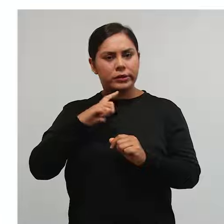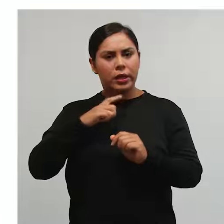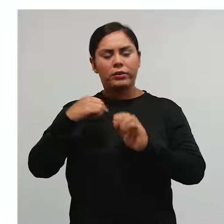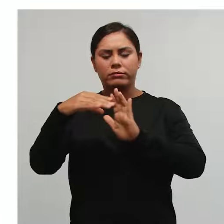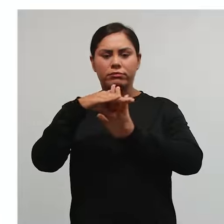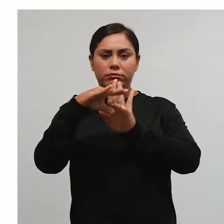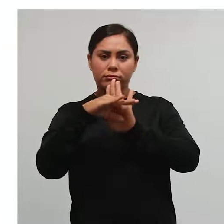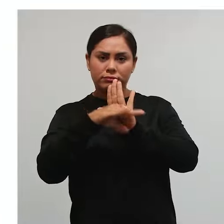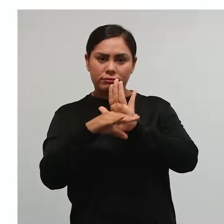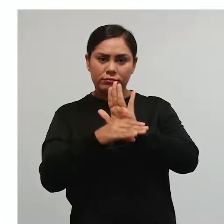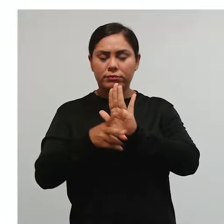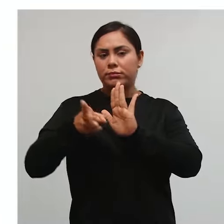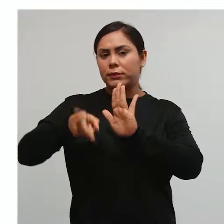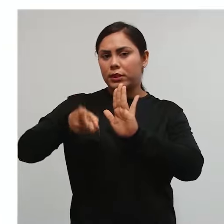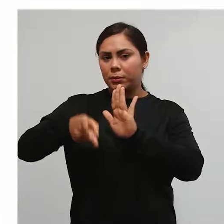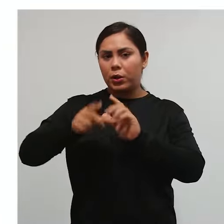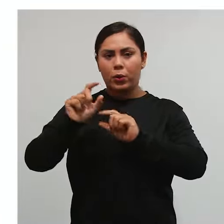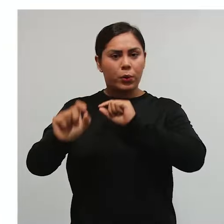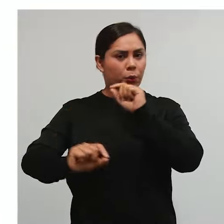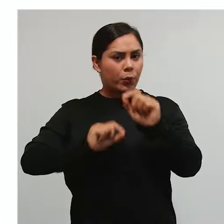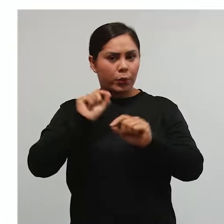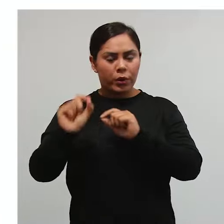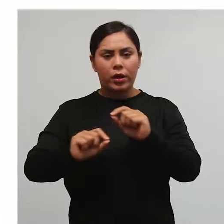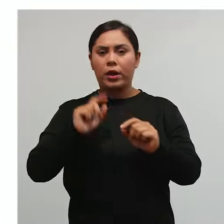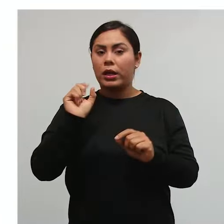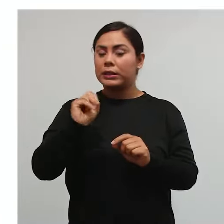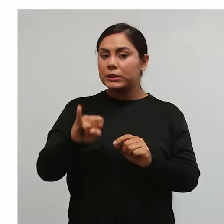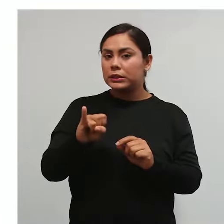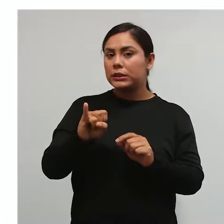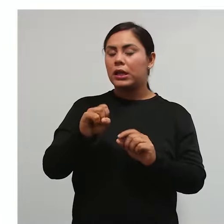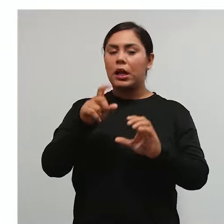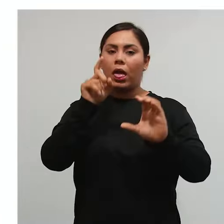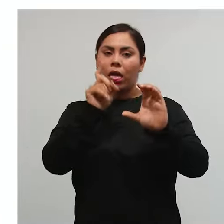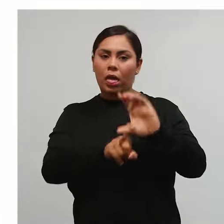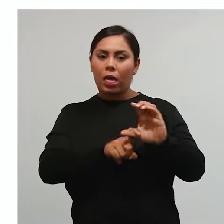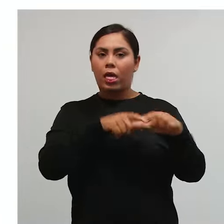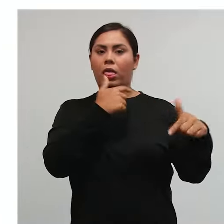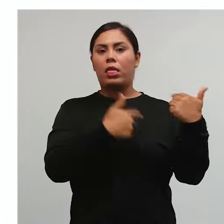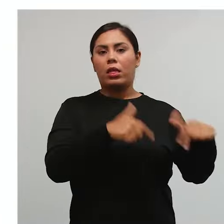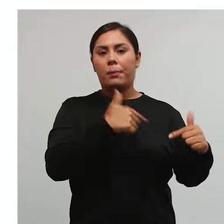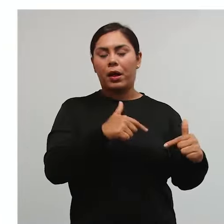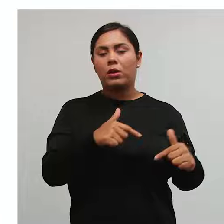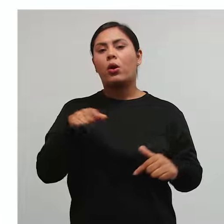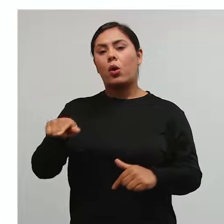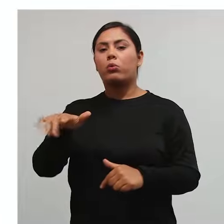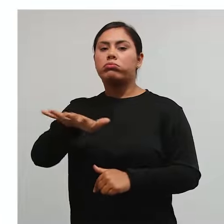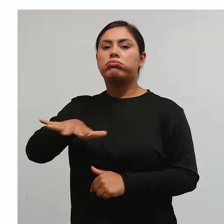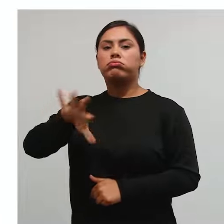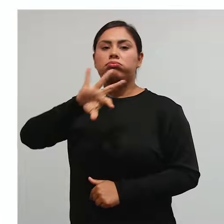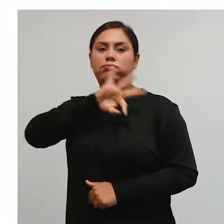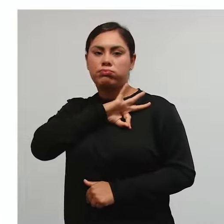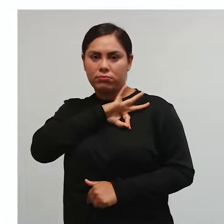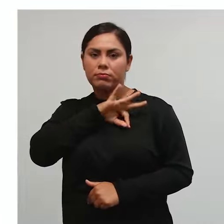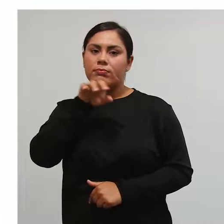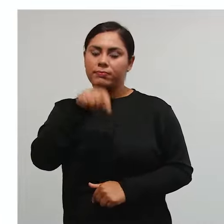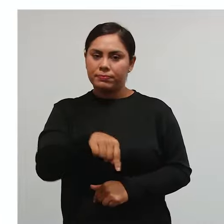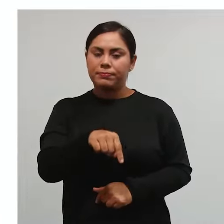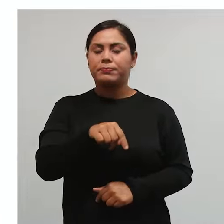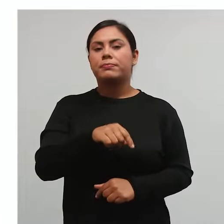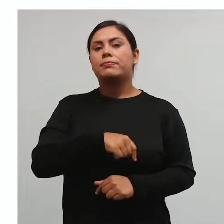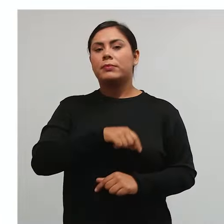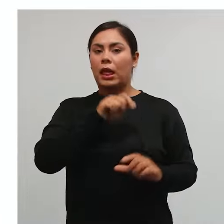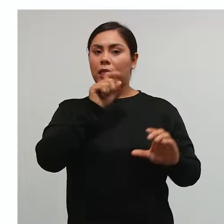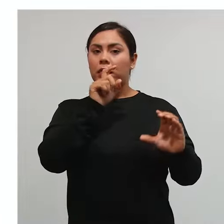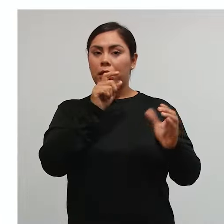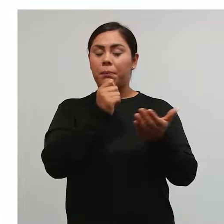clássica no sentido de que ou a taxa vai ser de serviço ou de polícia, tá? Taxa de